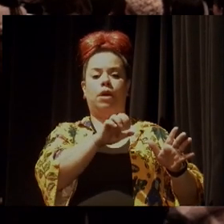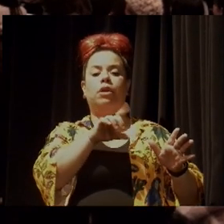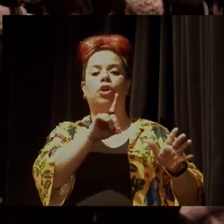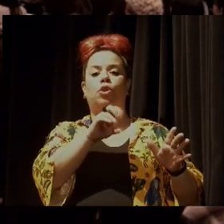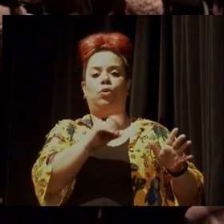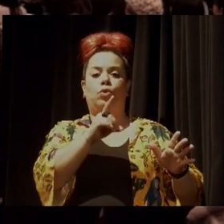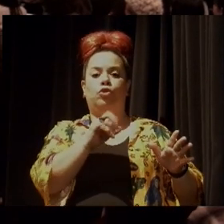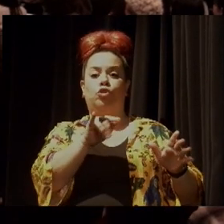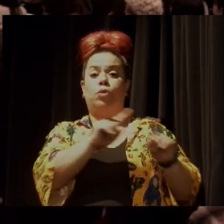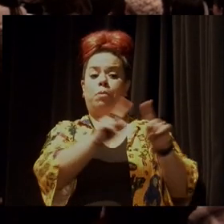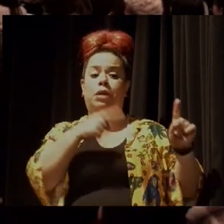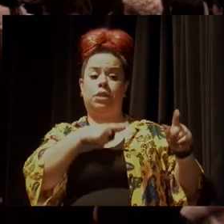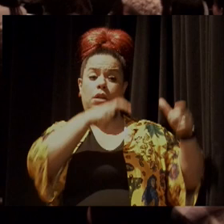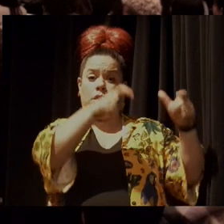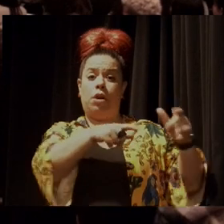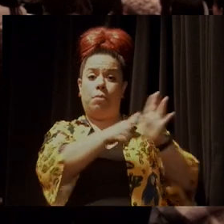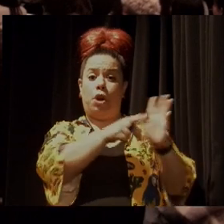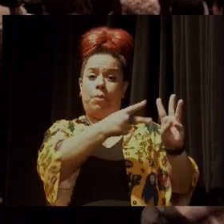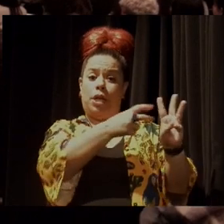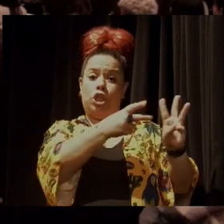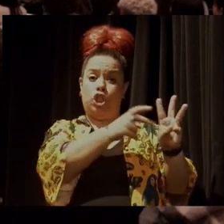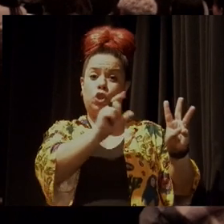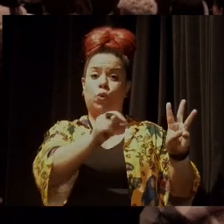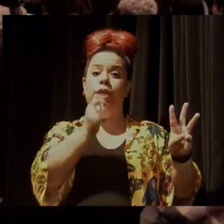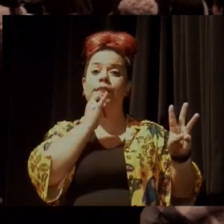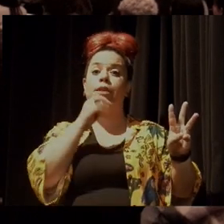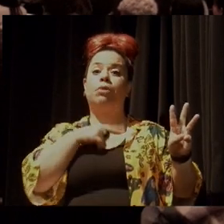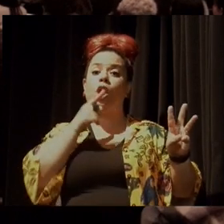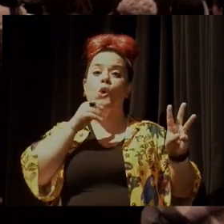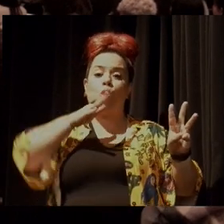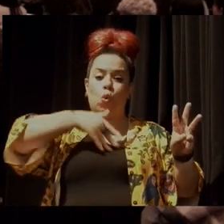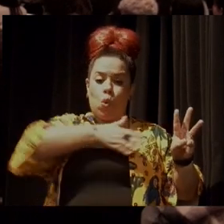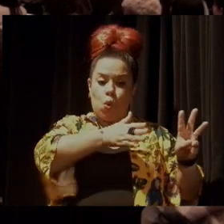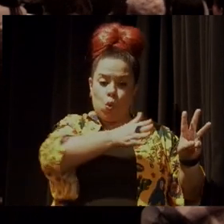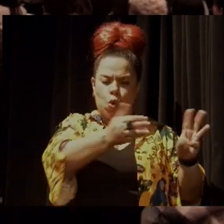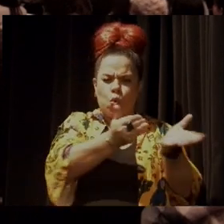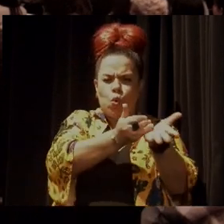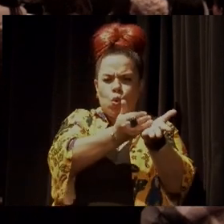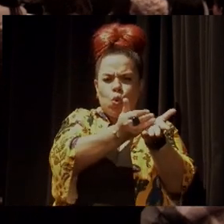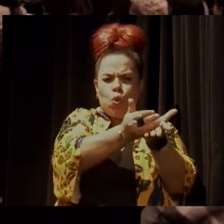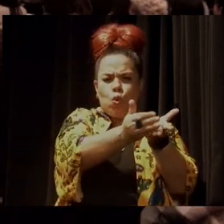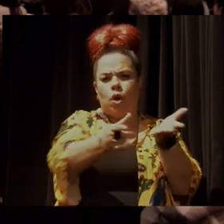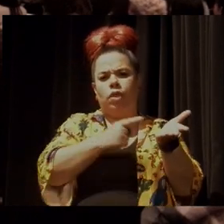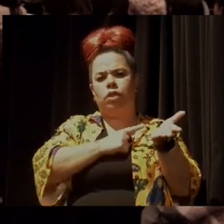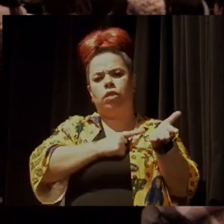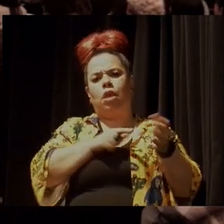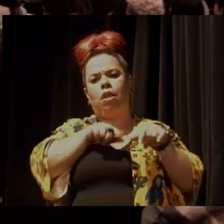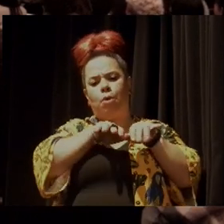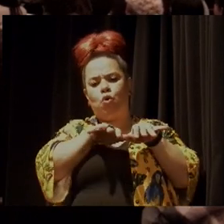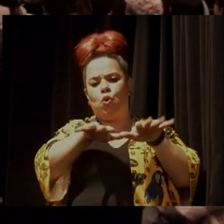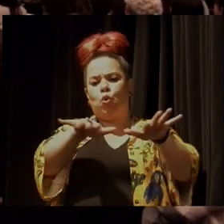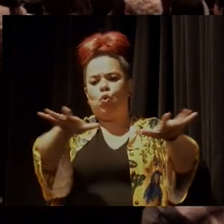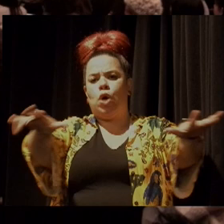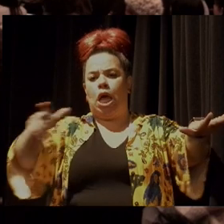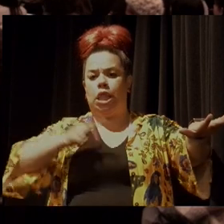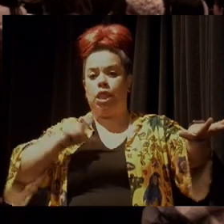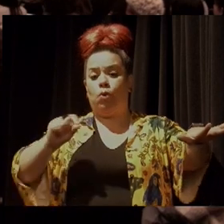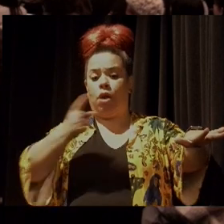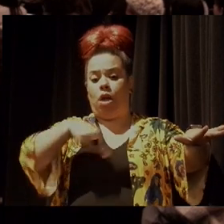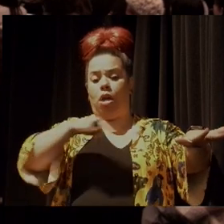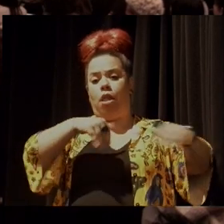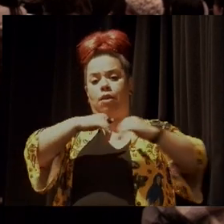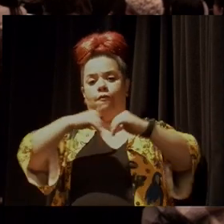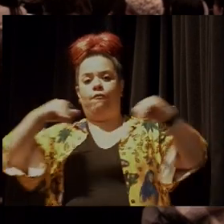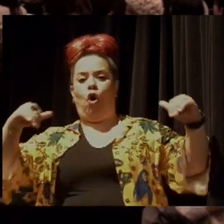mas é uma terra indígena nas quais as nascentes do rio Xingu, as nascentes dos rios que formam o Xingu, estão fora